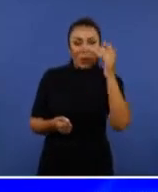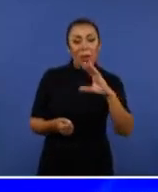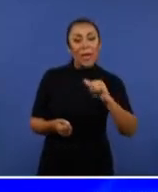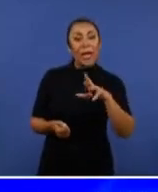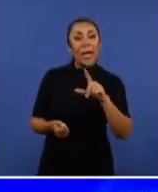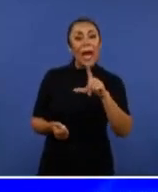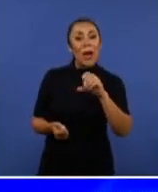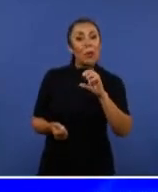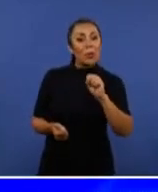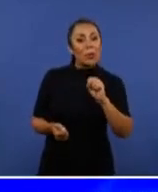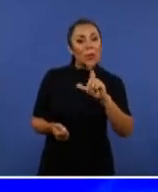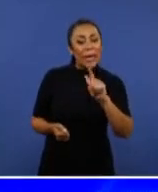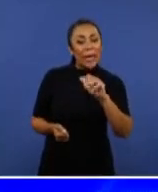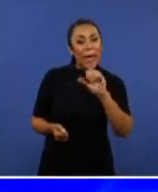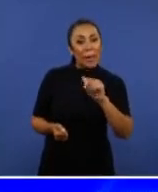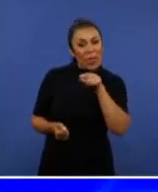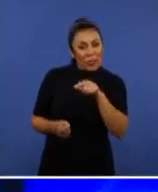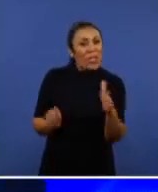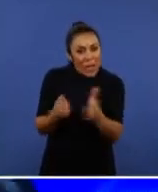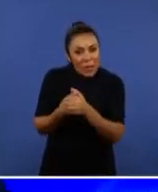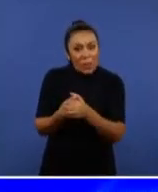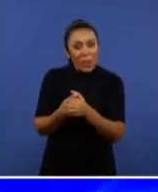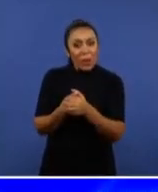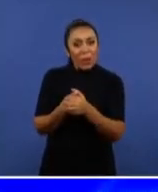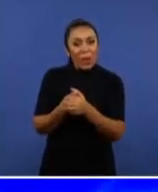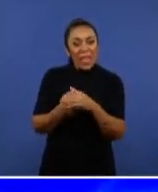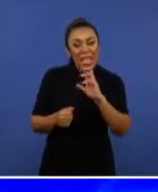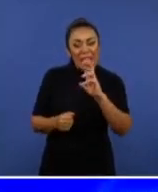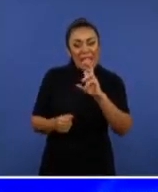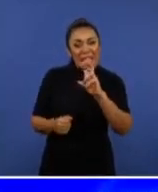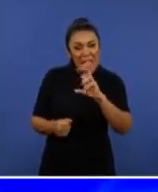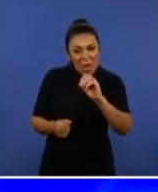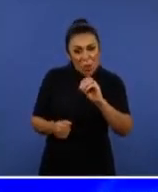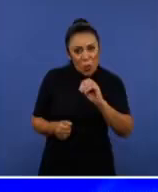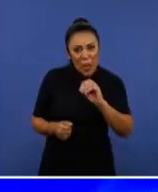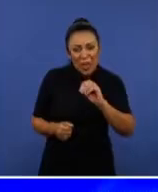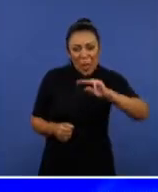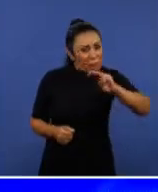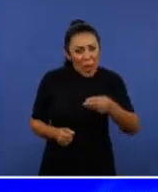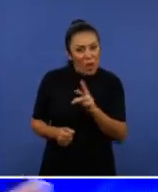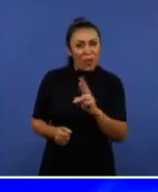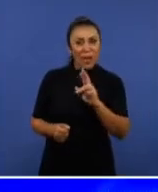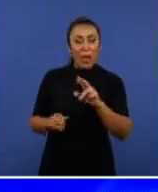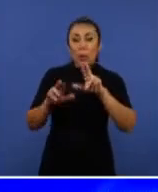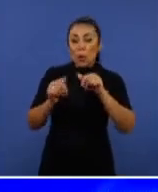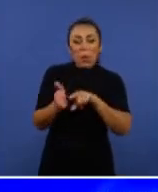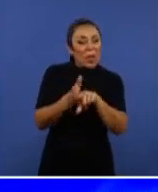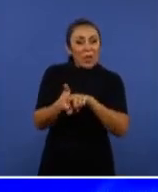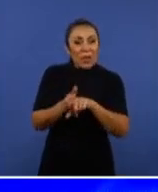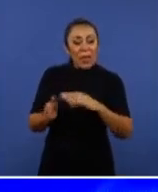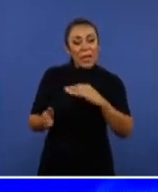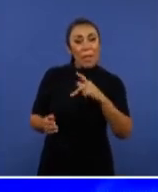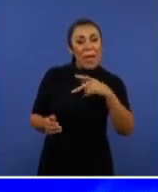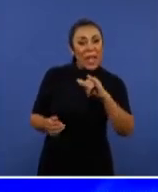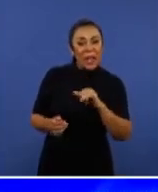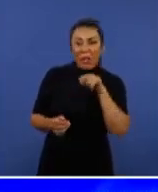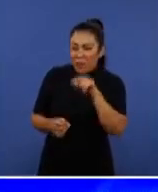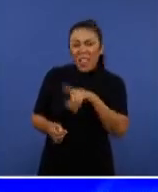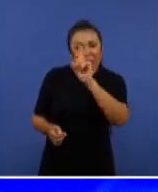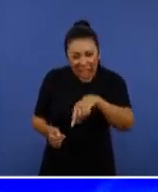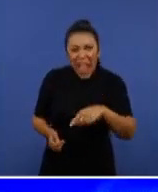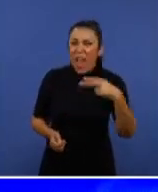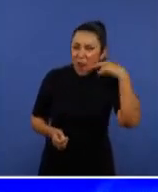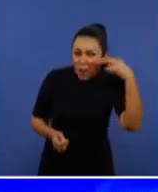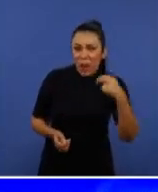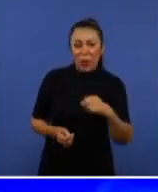Escondeu o Carlos Gabbas, que desviou 50 milhões de reais e não foi investigado pela CPI. A senhora é uma vergonha